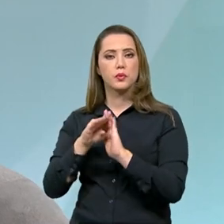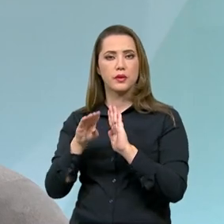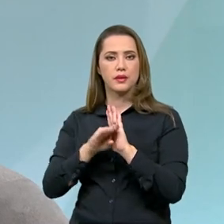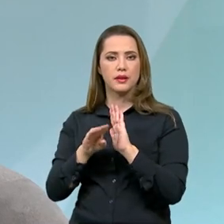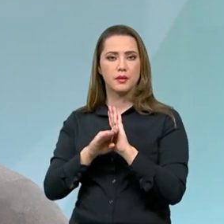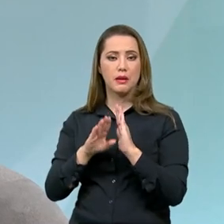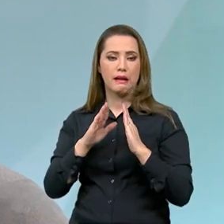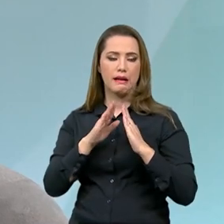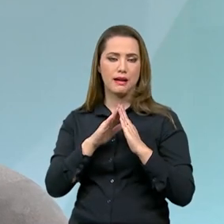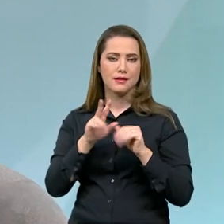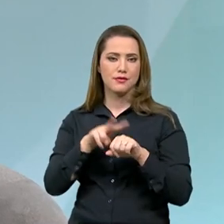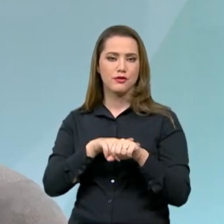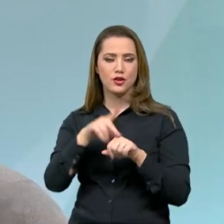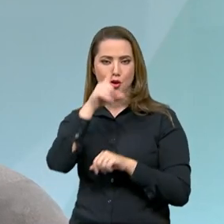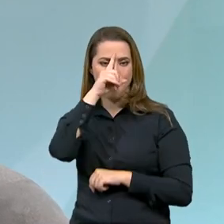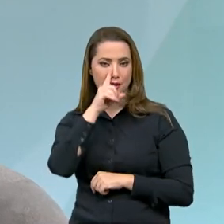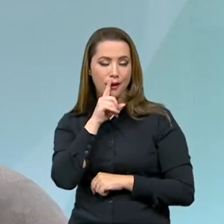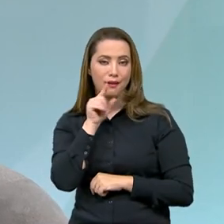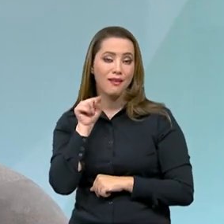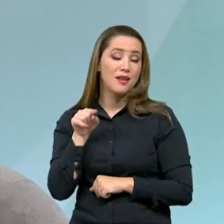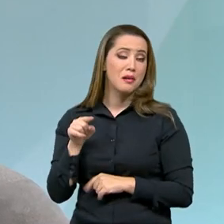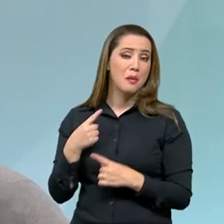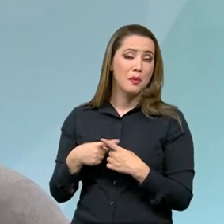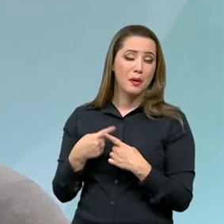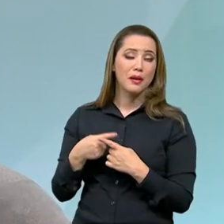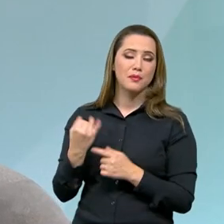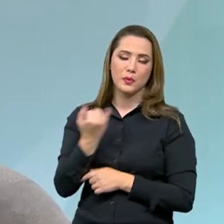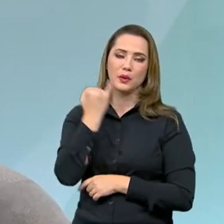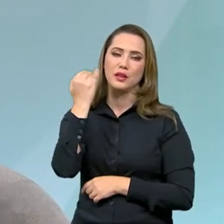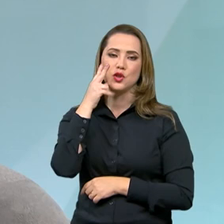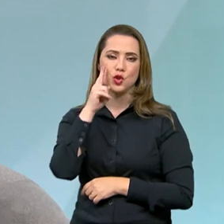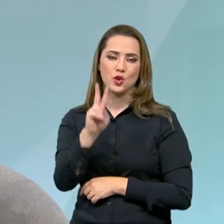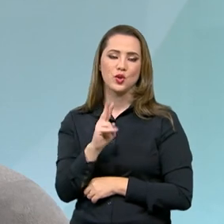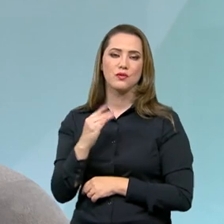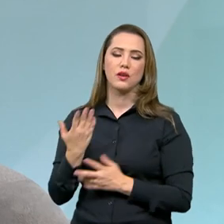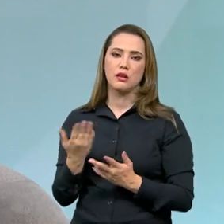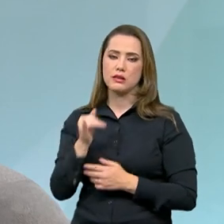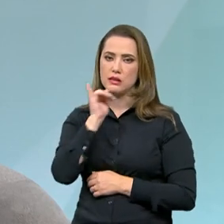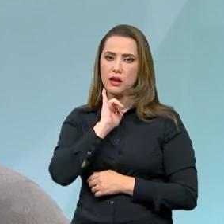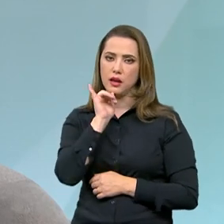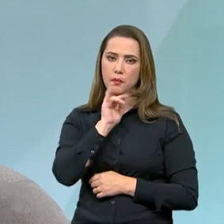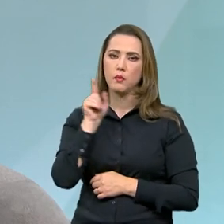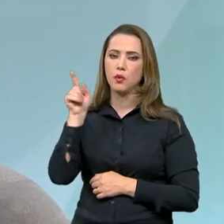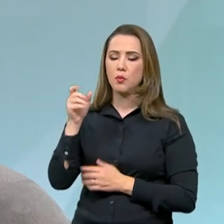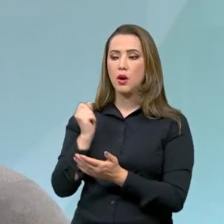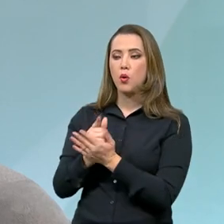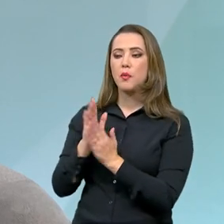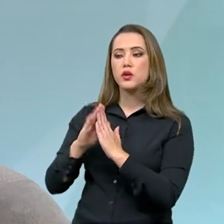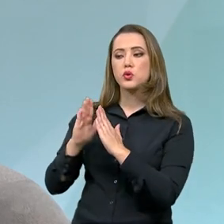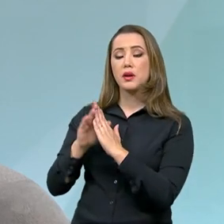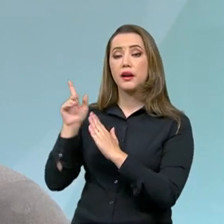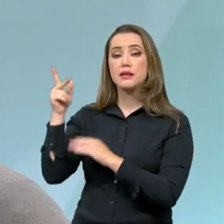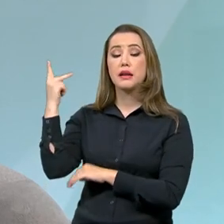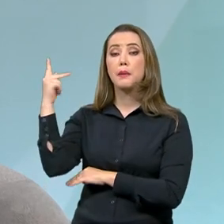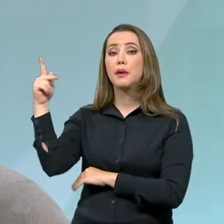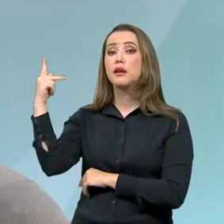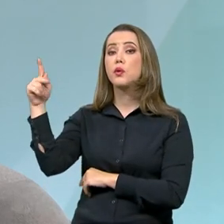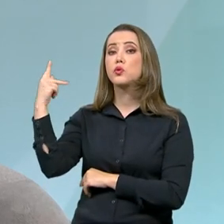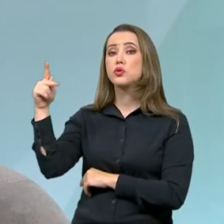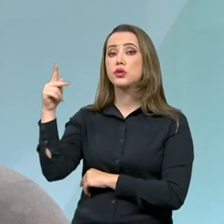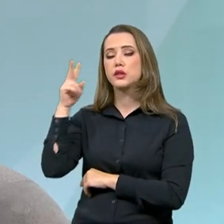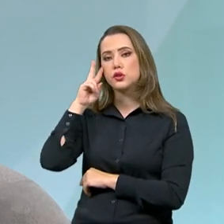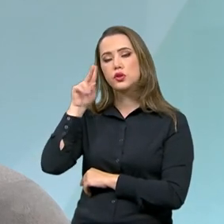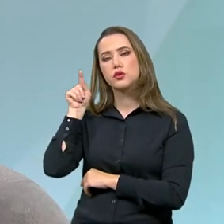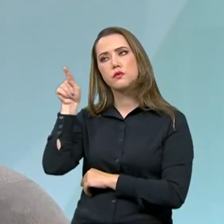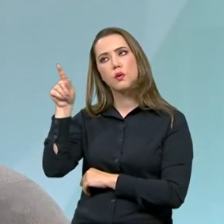é legal para dar um exemplo para ficar bem claro. Então, um imóvel aqui em Planaltina, no Distrito Federal, por exemplo, a gente viu o empreendimento